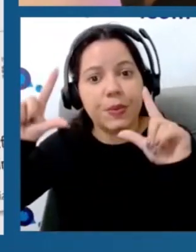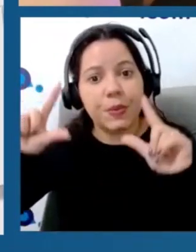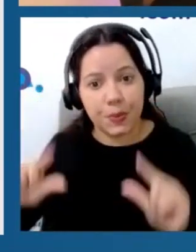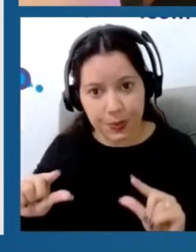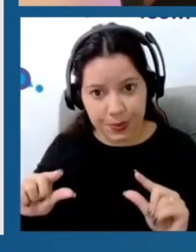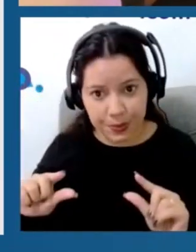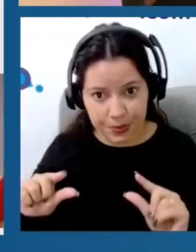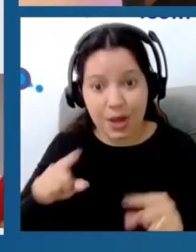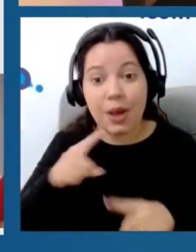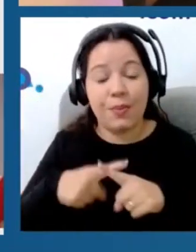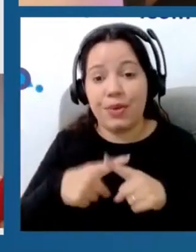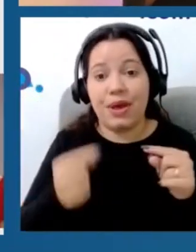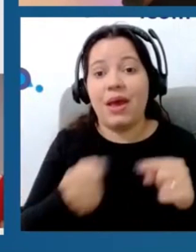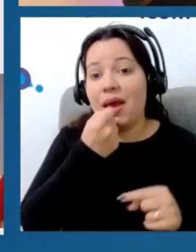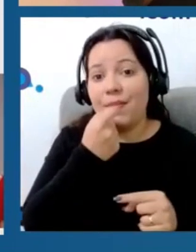medicamentos.